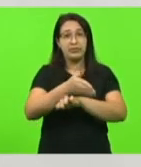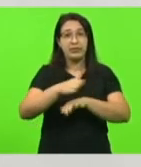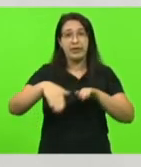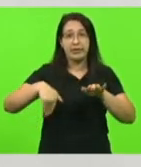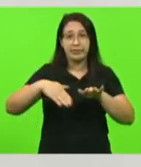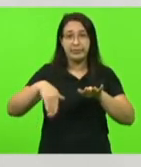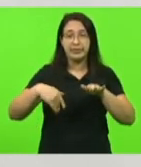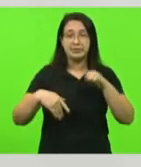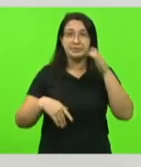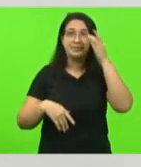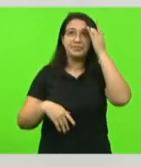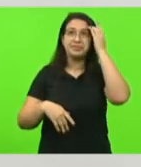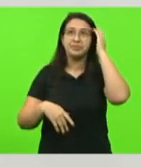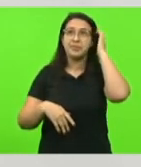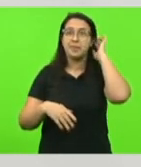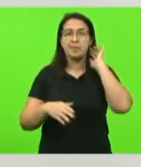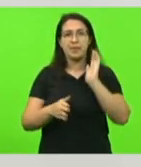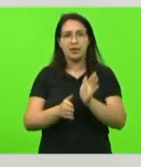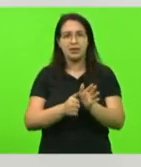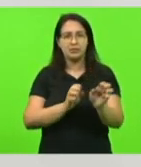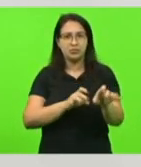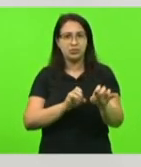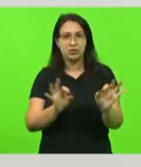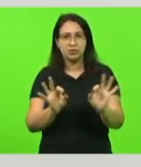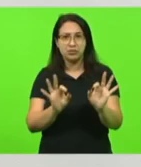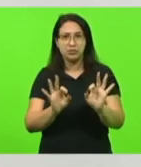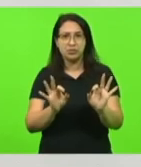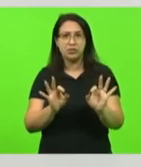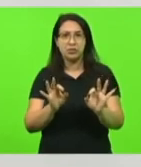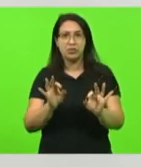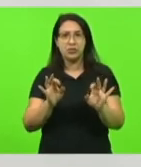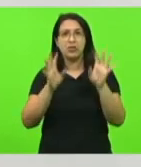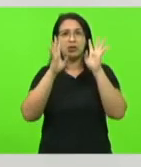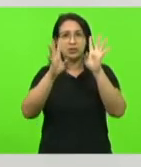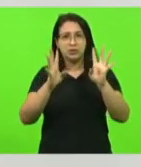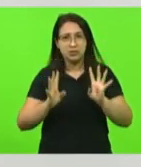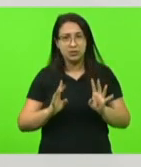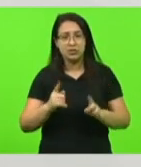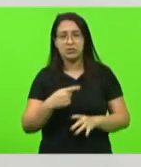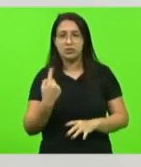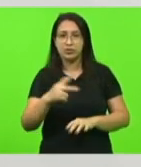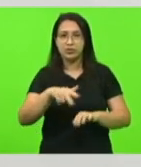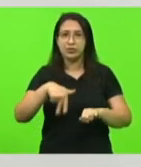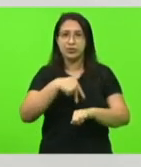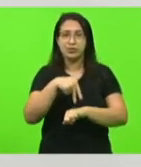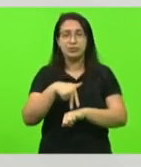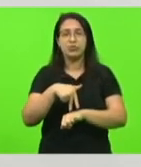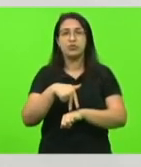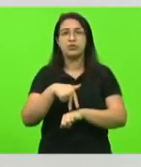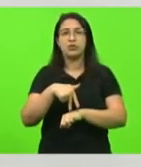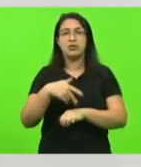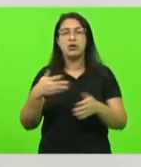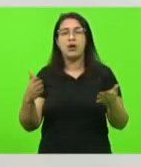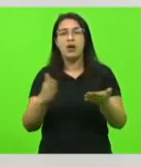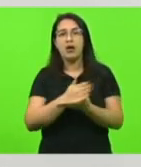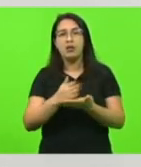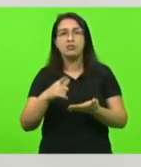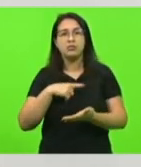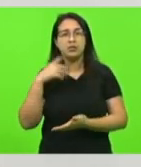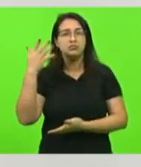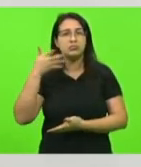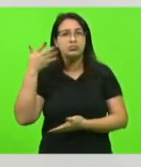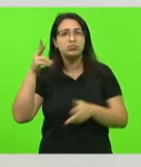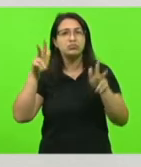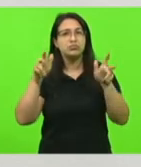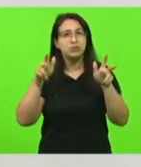como eu disse nem educação só escute escute o que nós temos para falar nessa tribuna alguns de nós aqui traz assunto bastante interessante